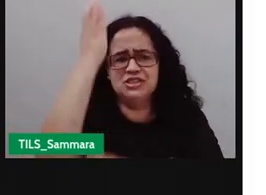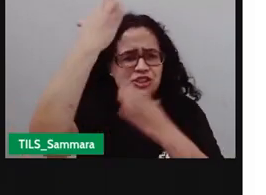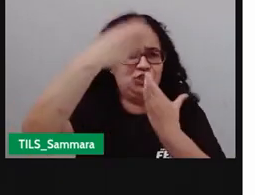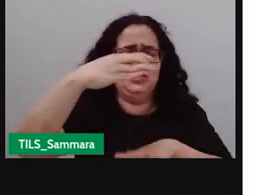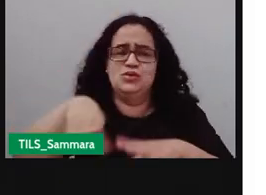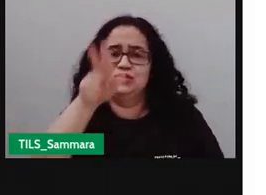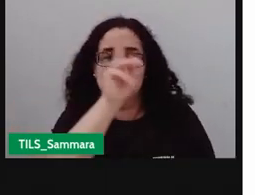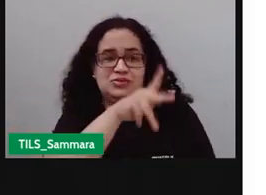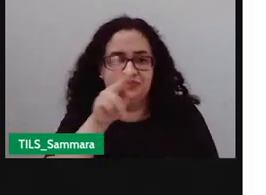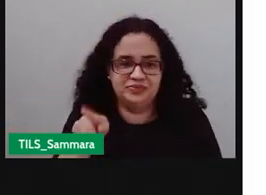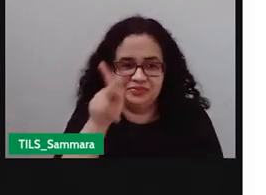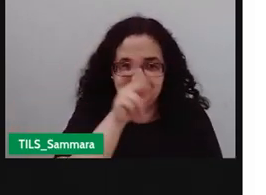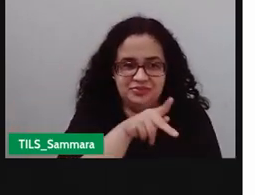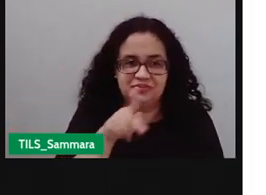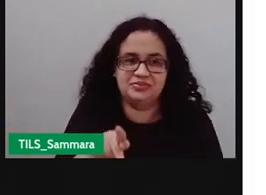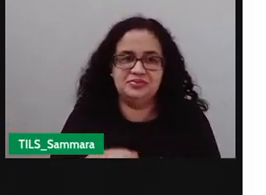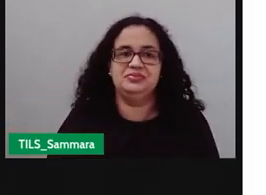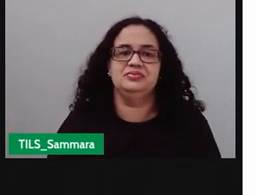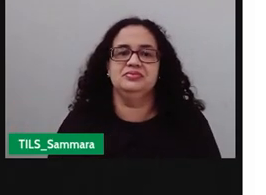professores.